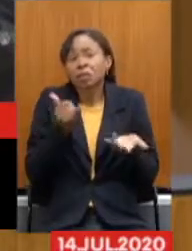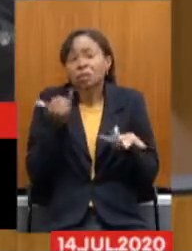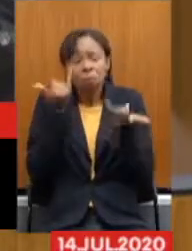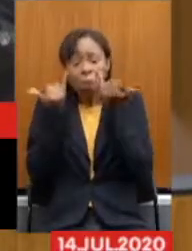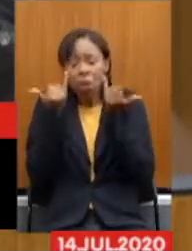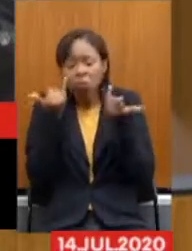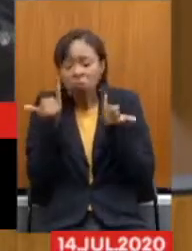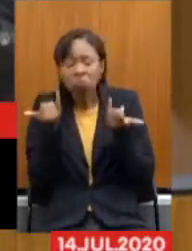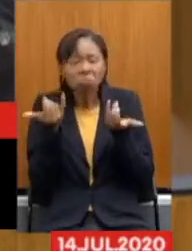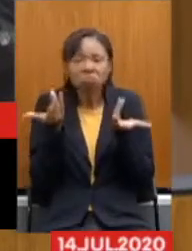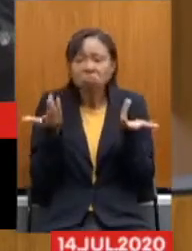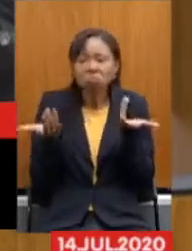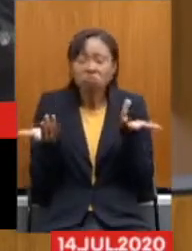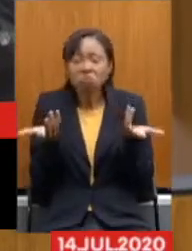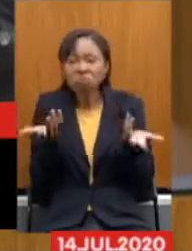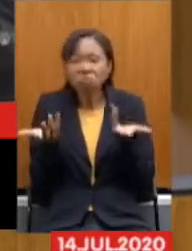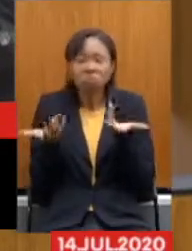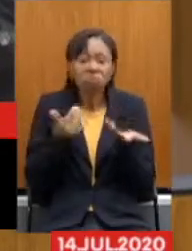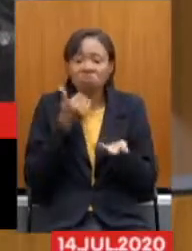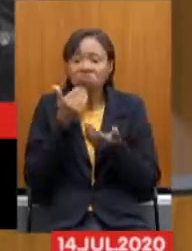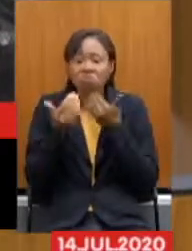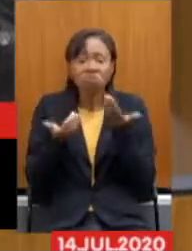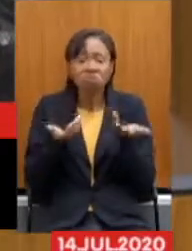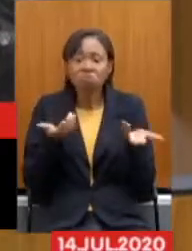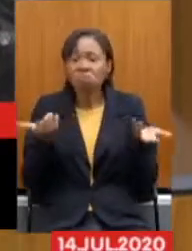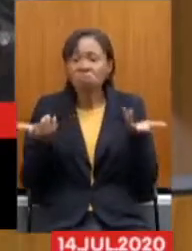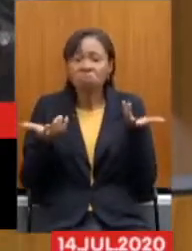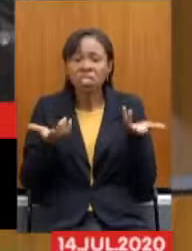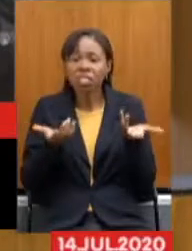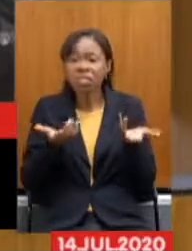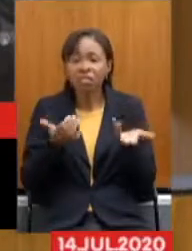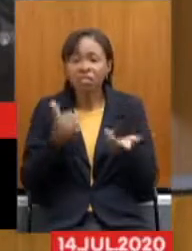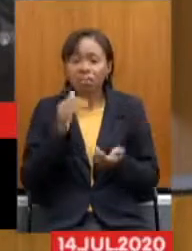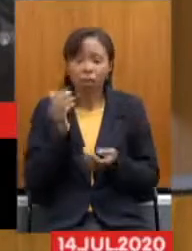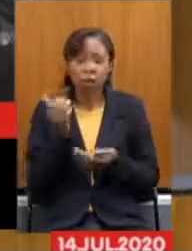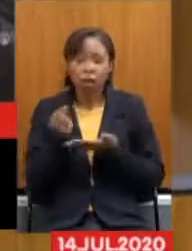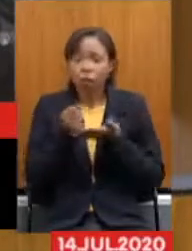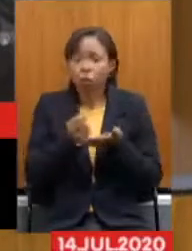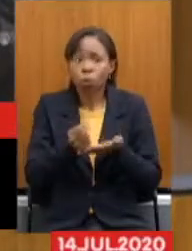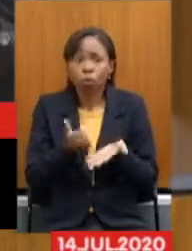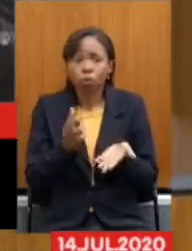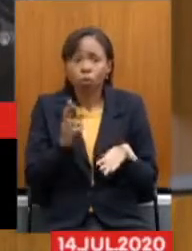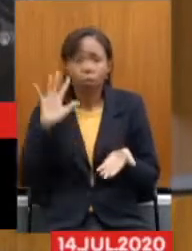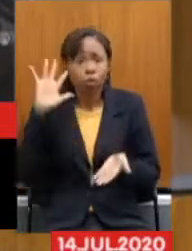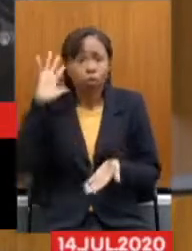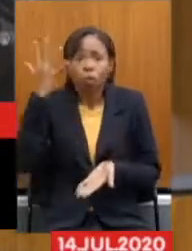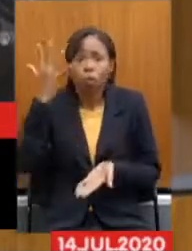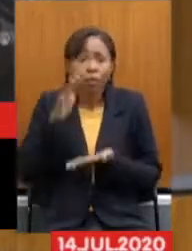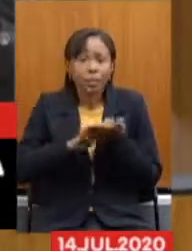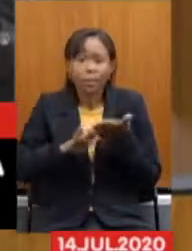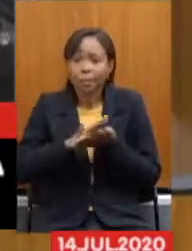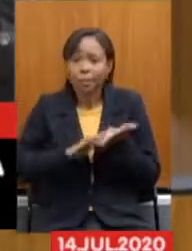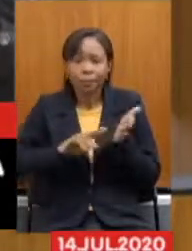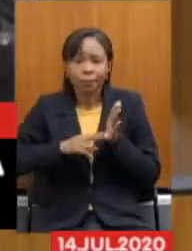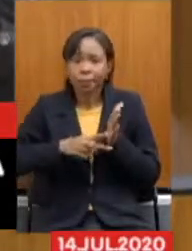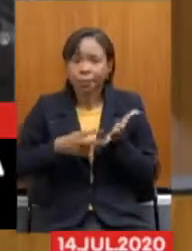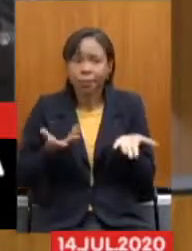Respostas Vagas Que não atendeu Não atendeu A ninguém Nem ao nosso sindicato Nem aos demais